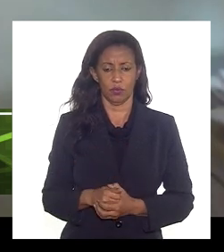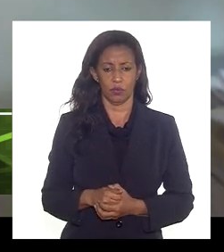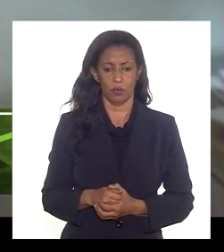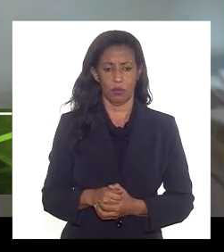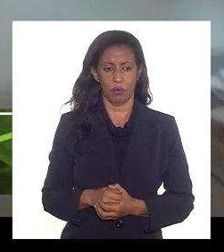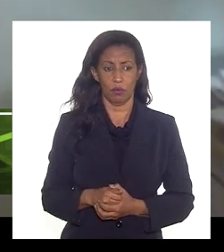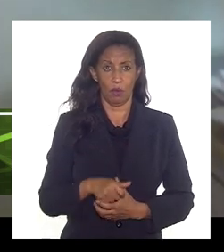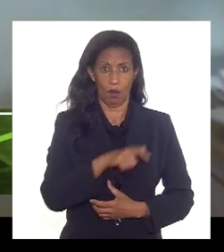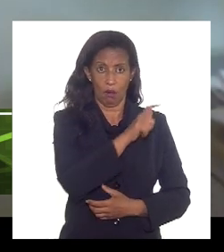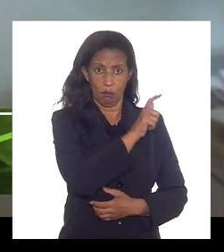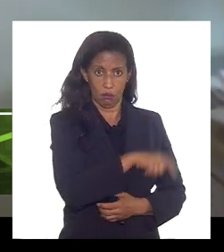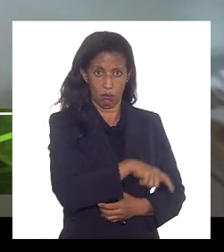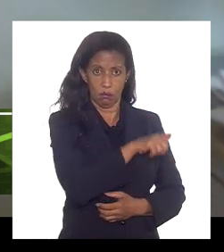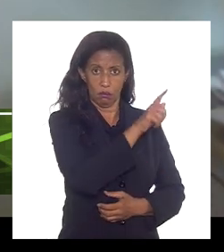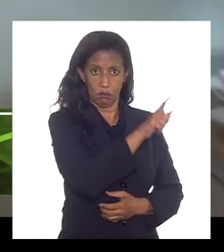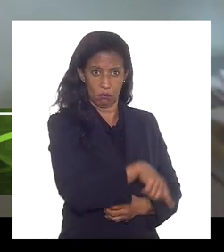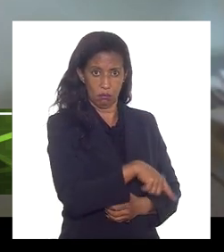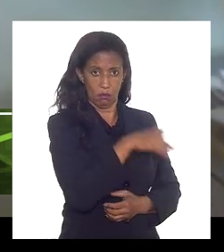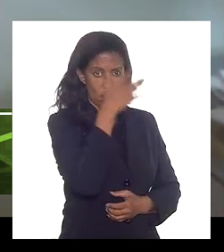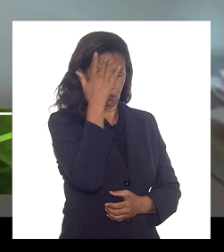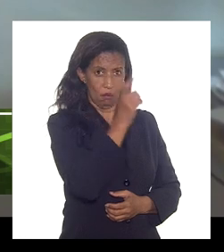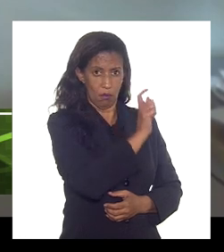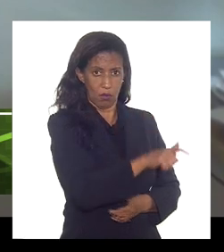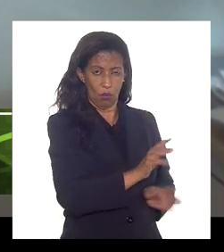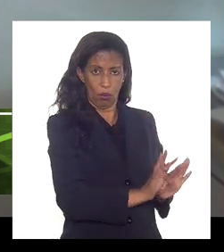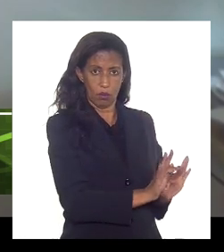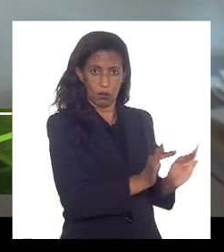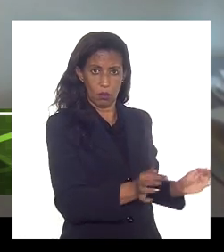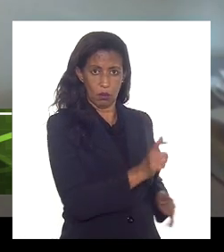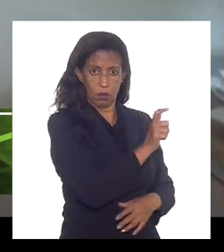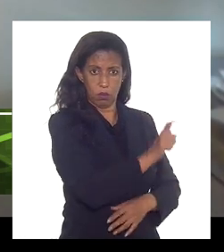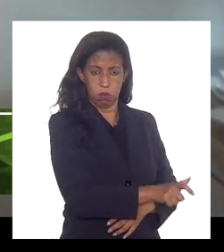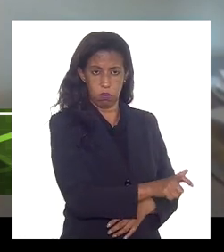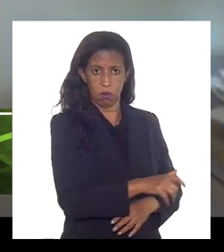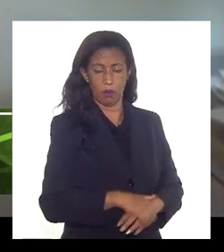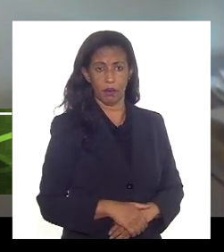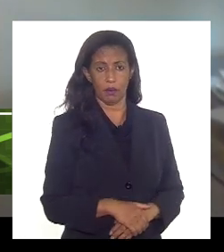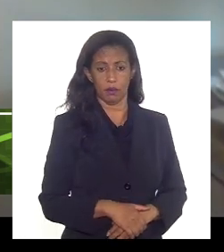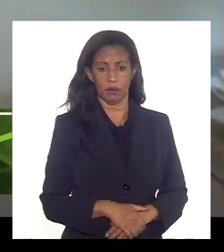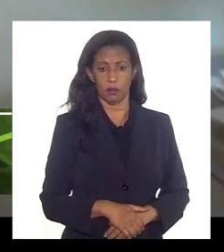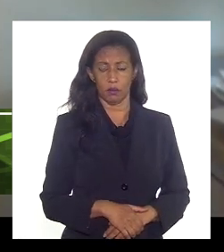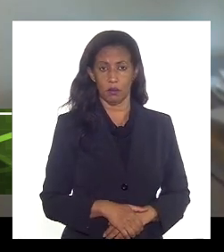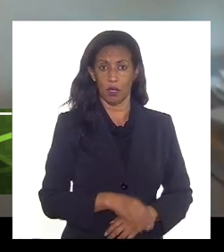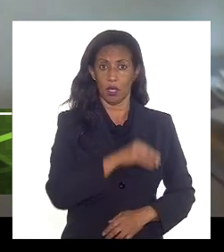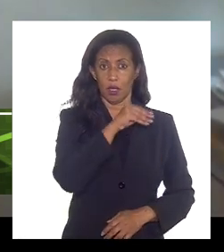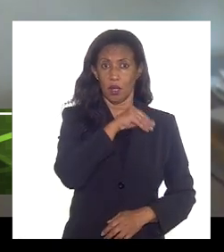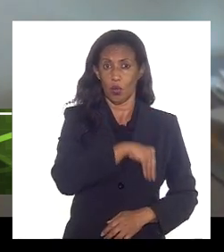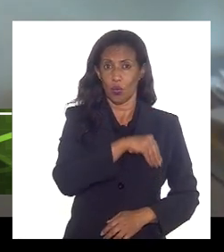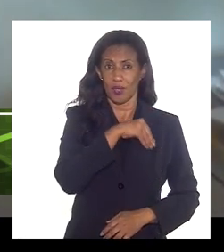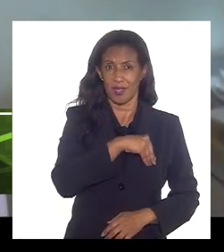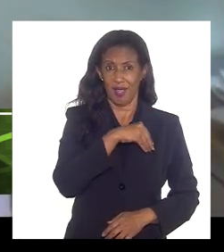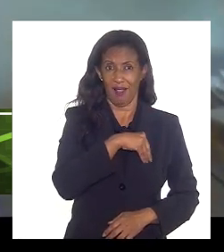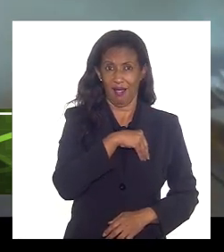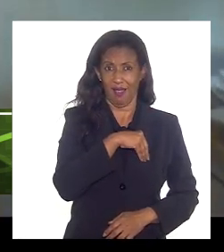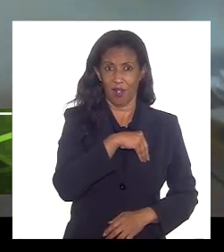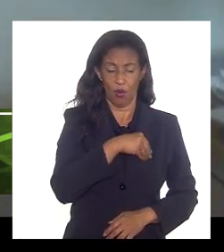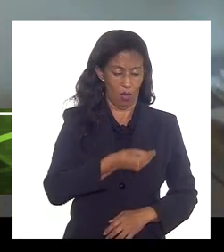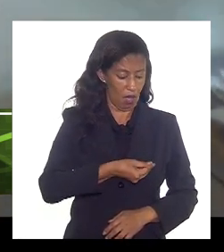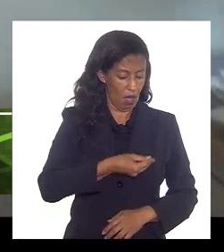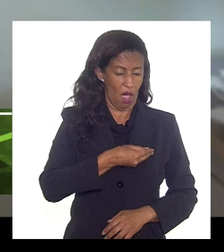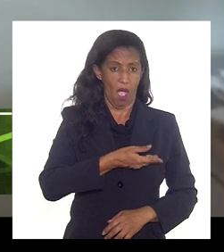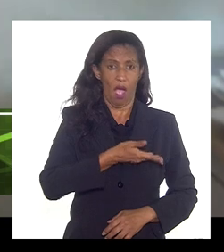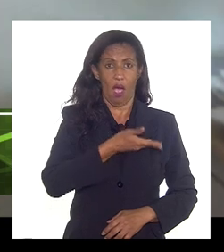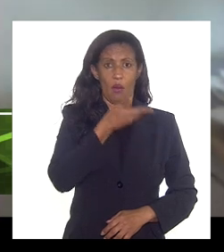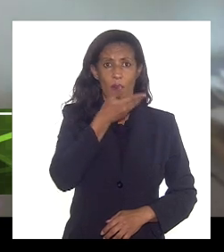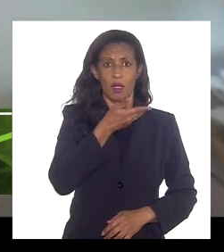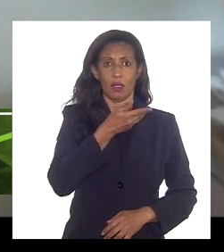cidadão o cidadão reajuste seus salários no máximo pelo